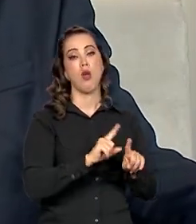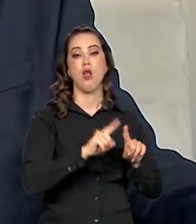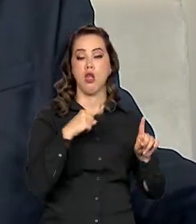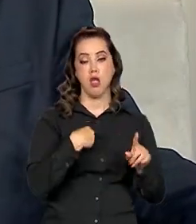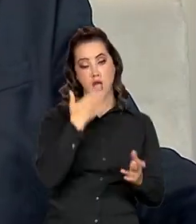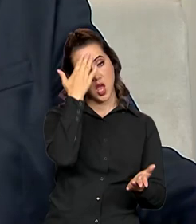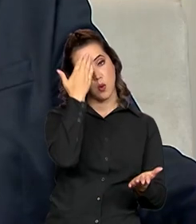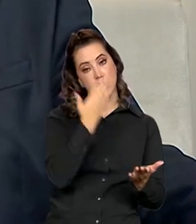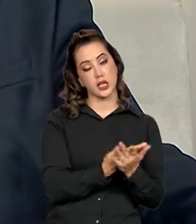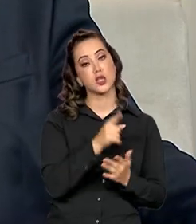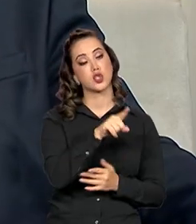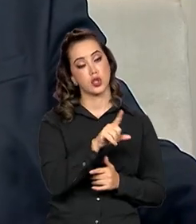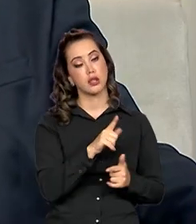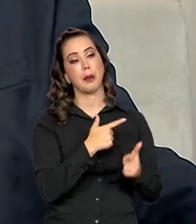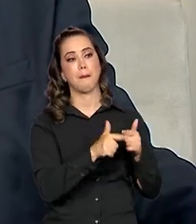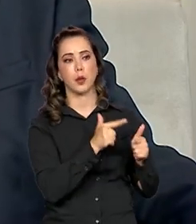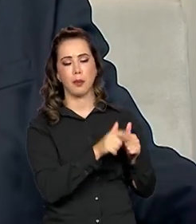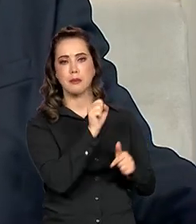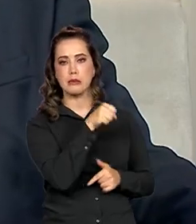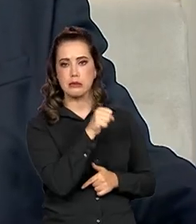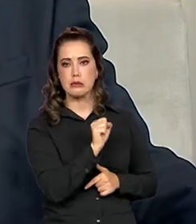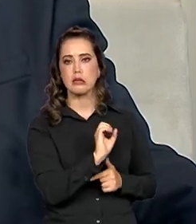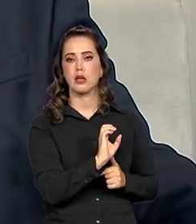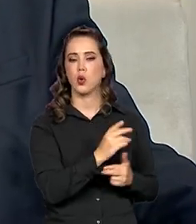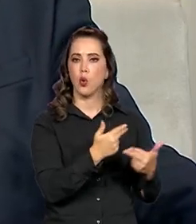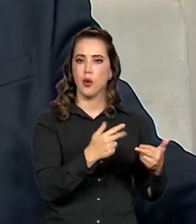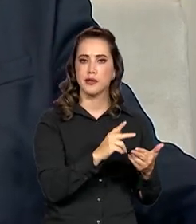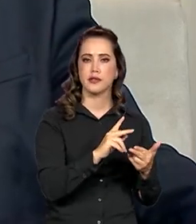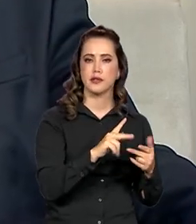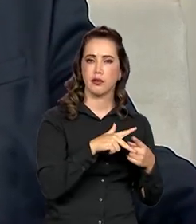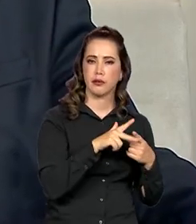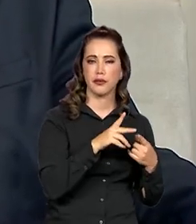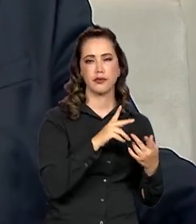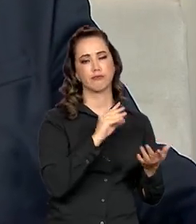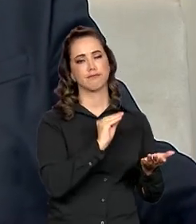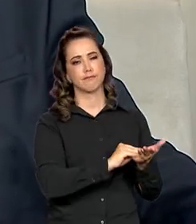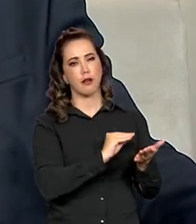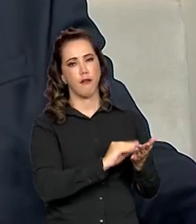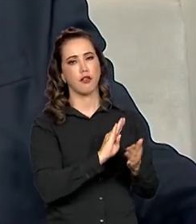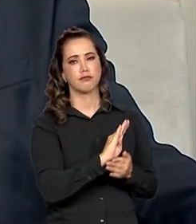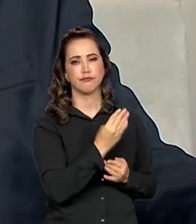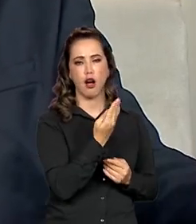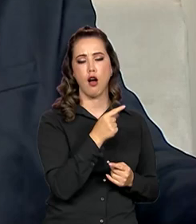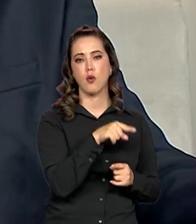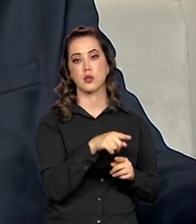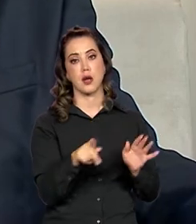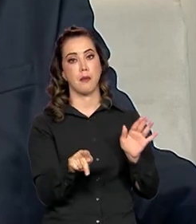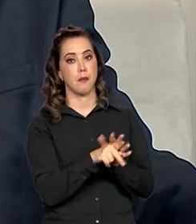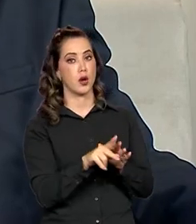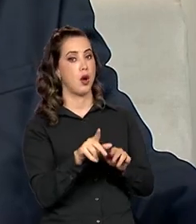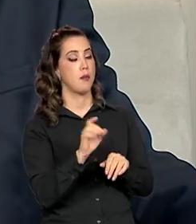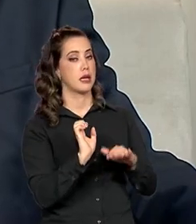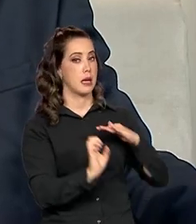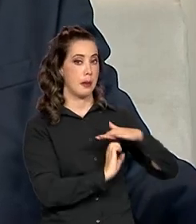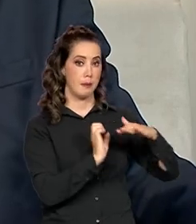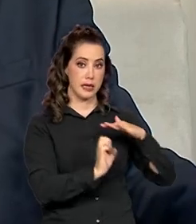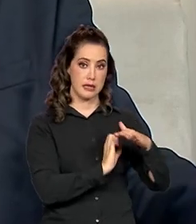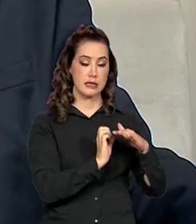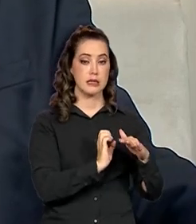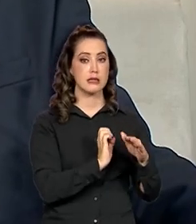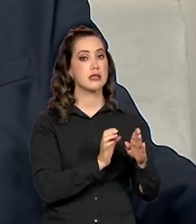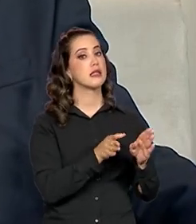Aparentemente, aqui tem fraude, aparentemente aqui aprontaram no processo, a própria empresa de consultoria, a Price,